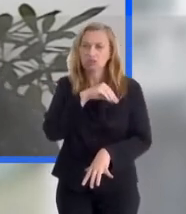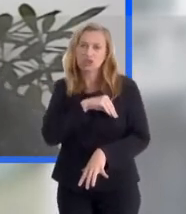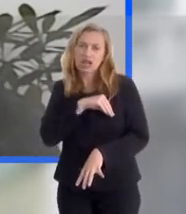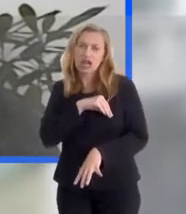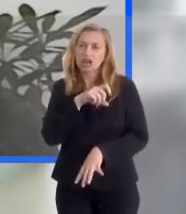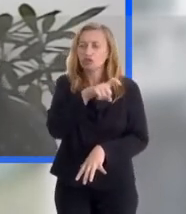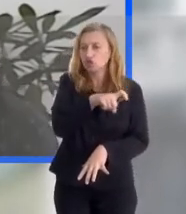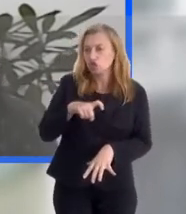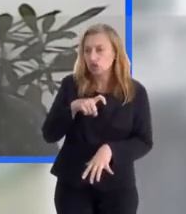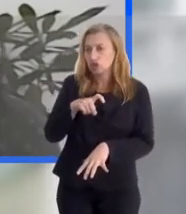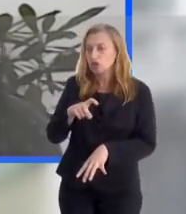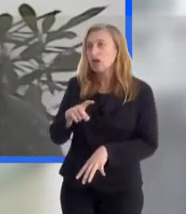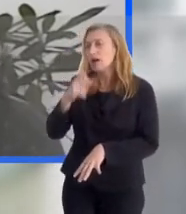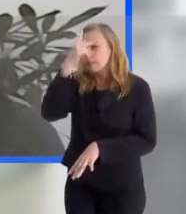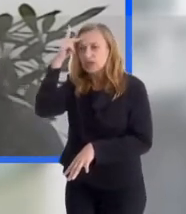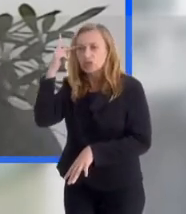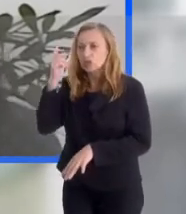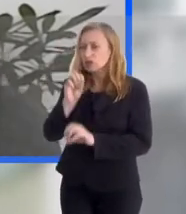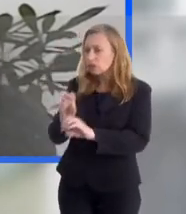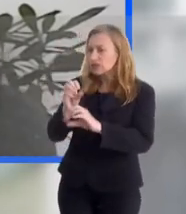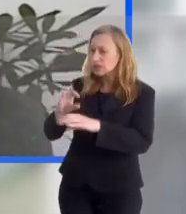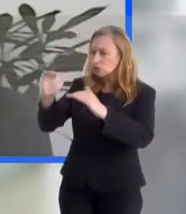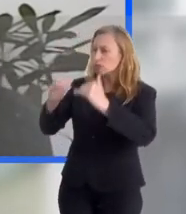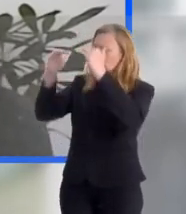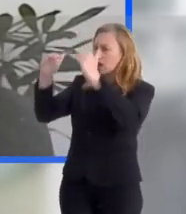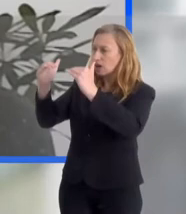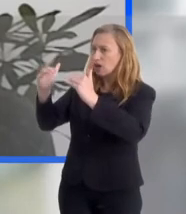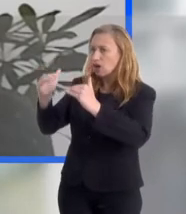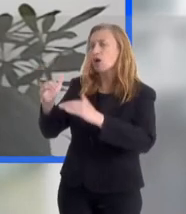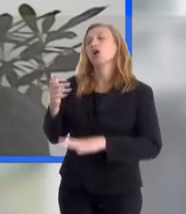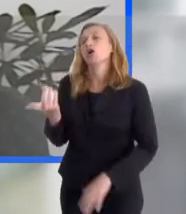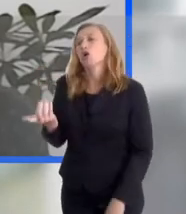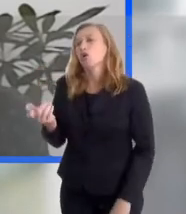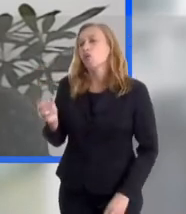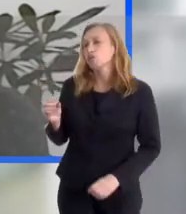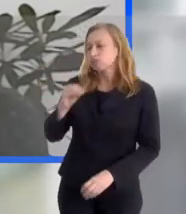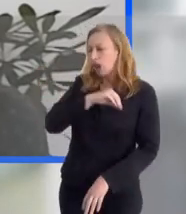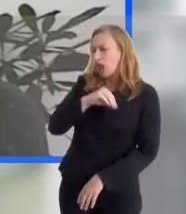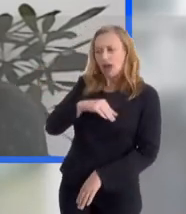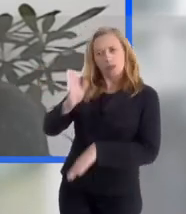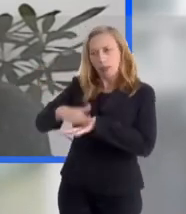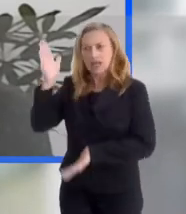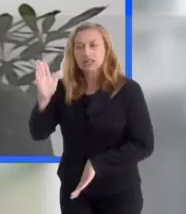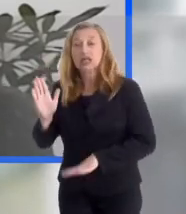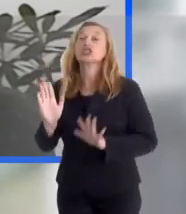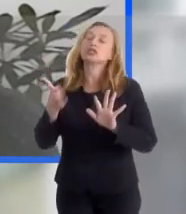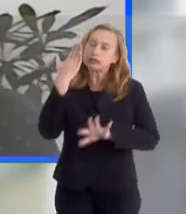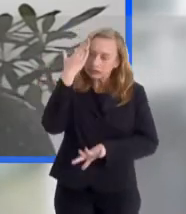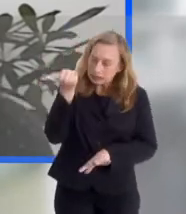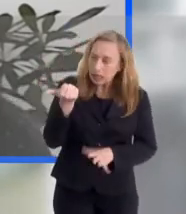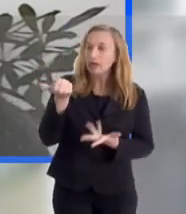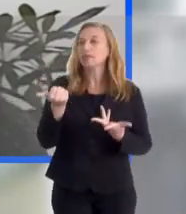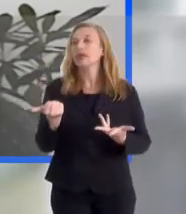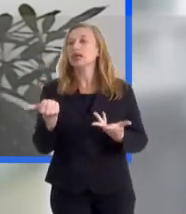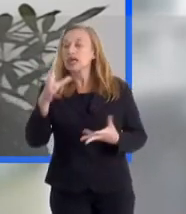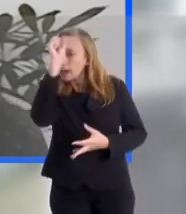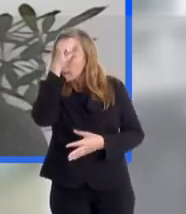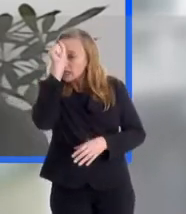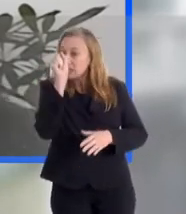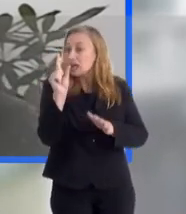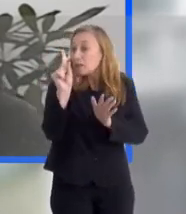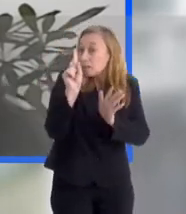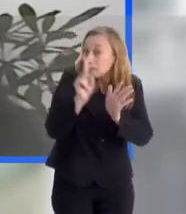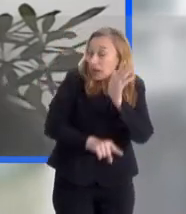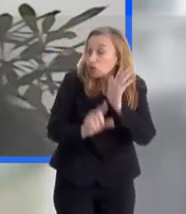atingir uma renda X. Pessoas que têm o ensino superior completo, conseguem atingir uma renda um pouco maior. Então, a gente sabe